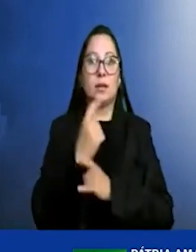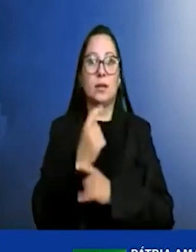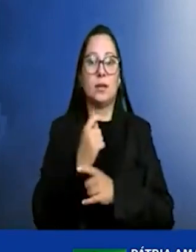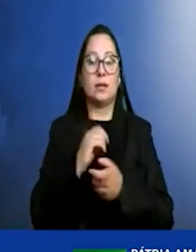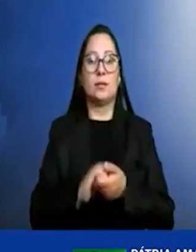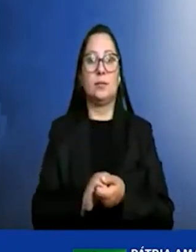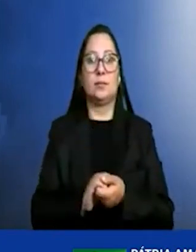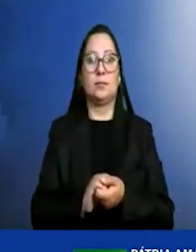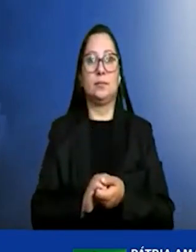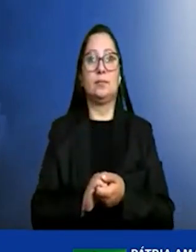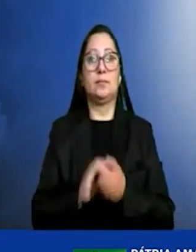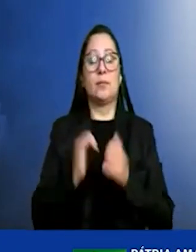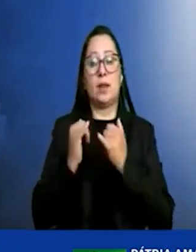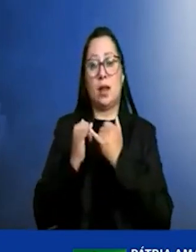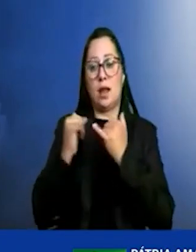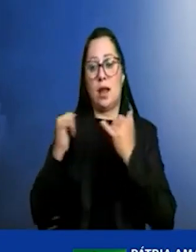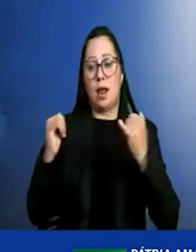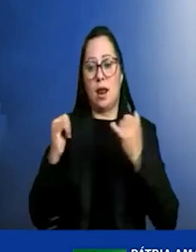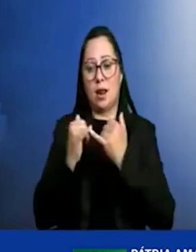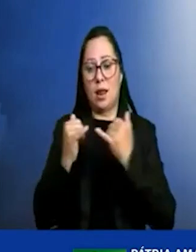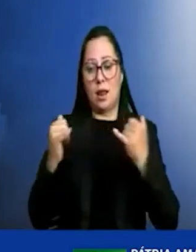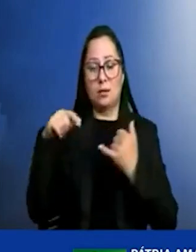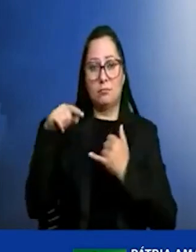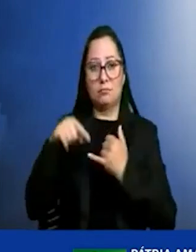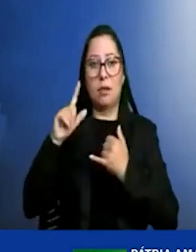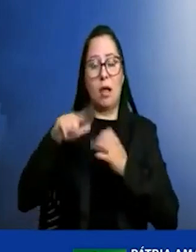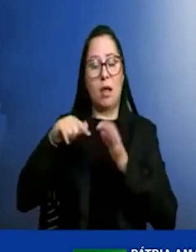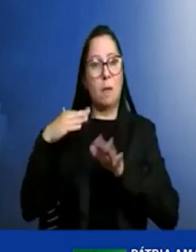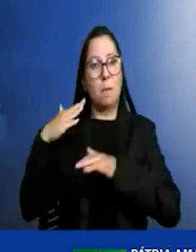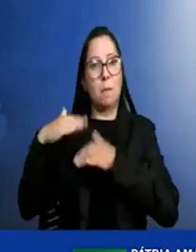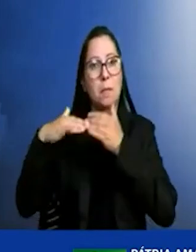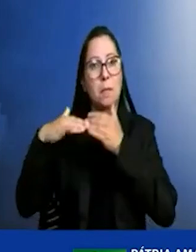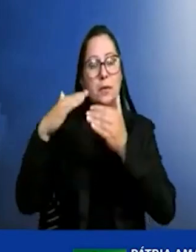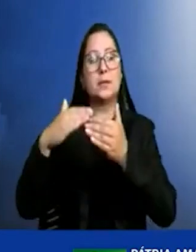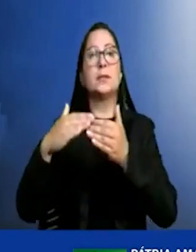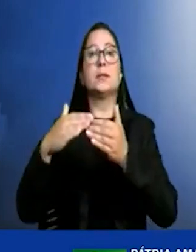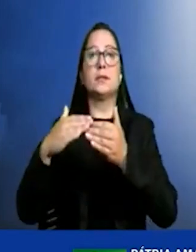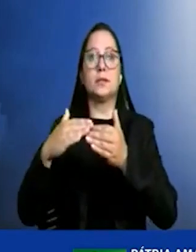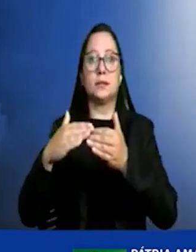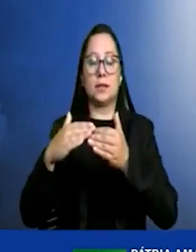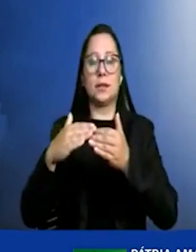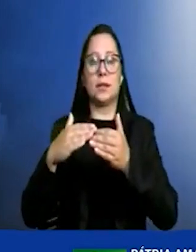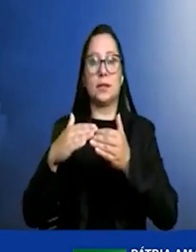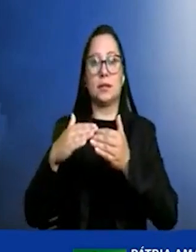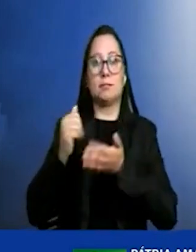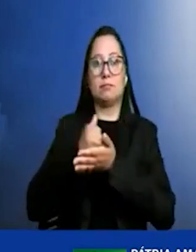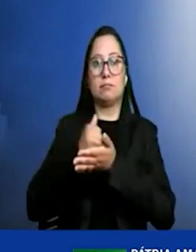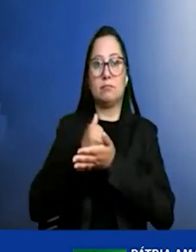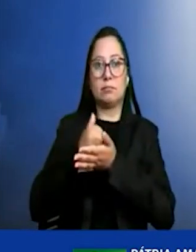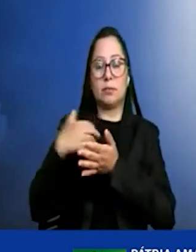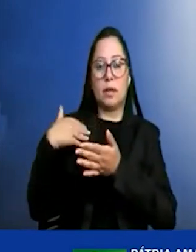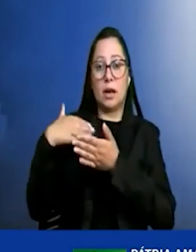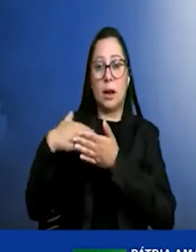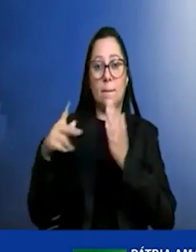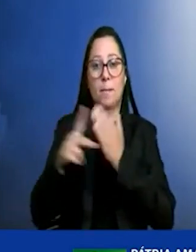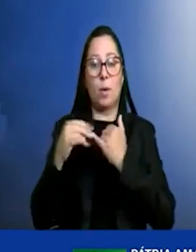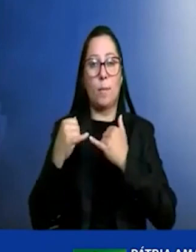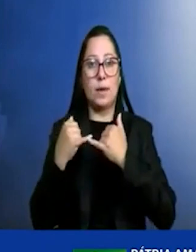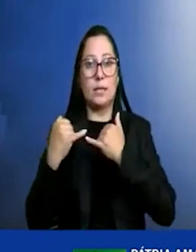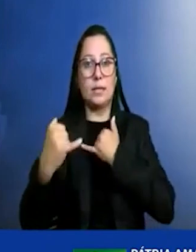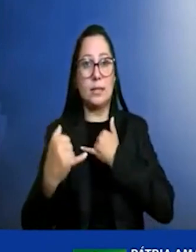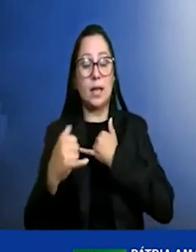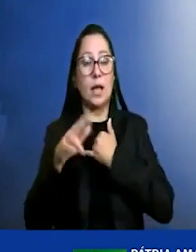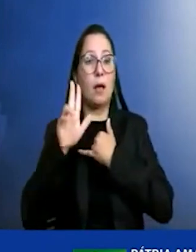eletrólise que é um processo conhecido desde os primórdios da eletricidade nunca haviam